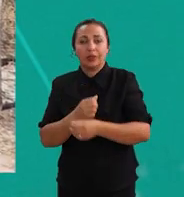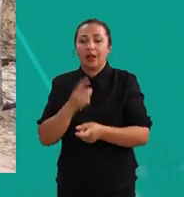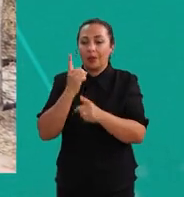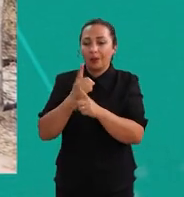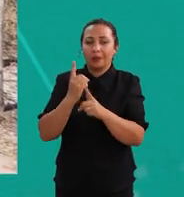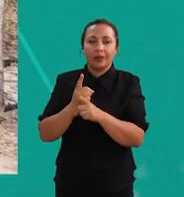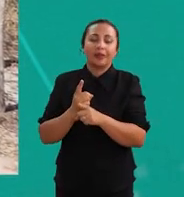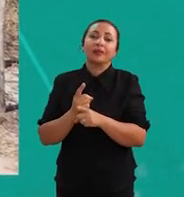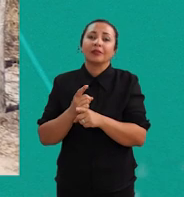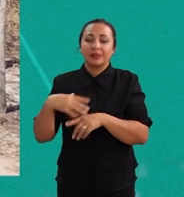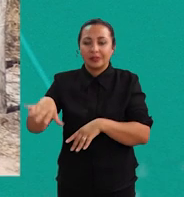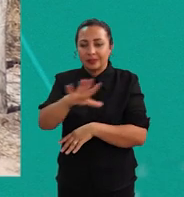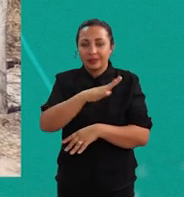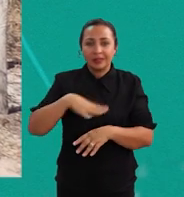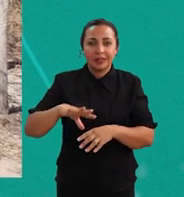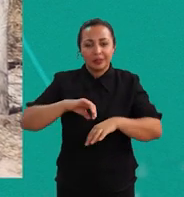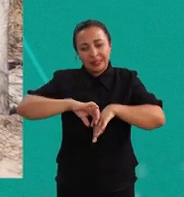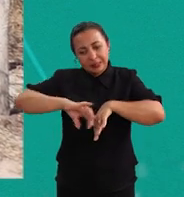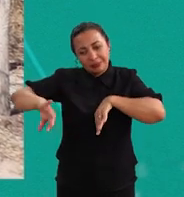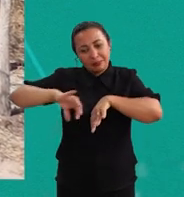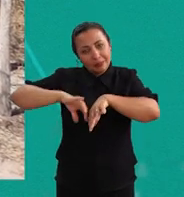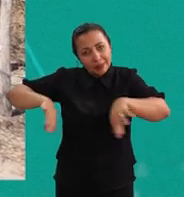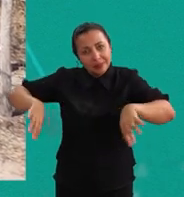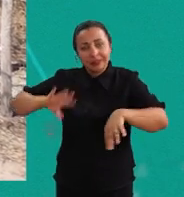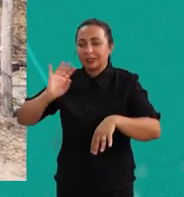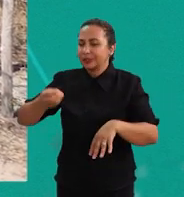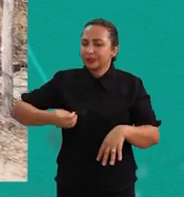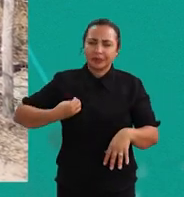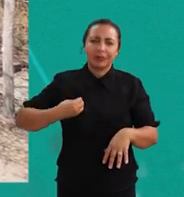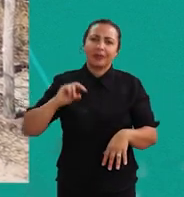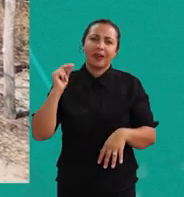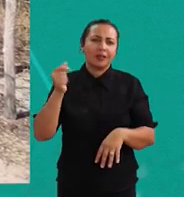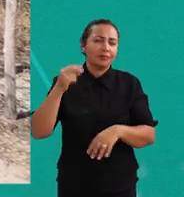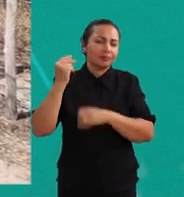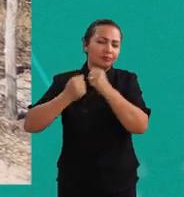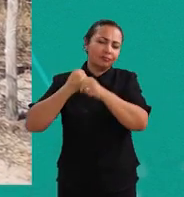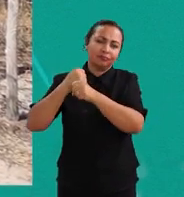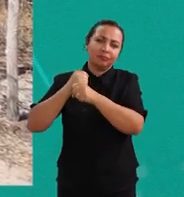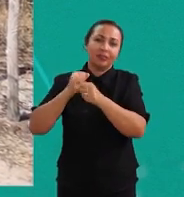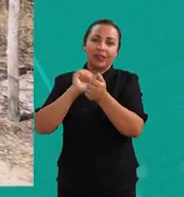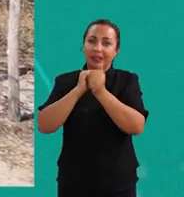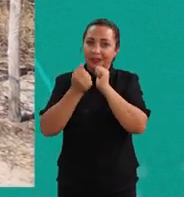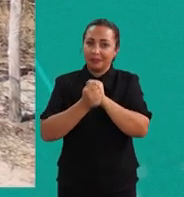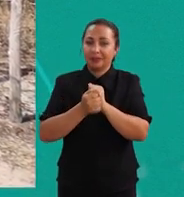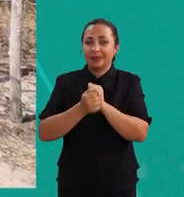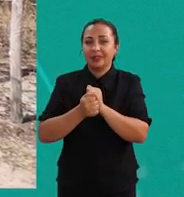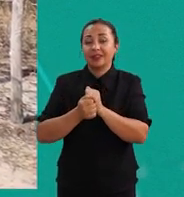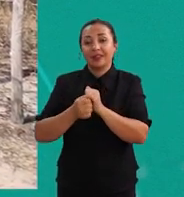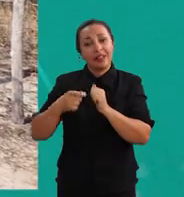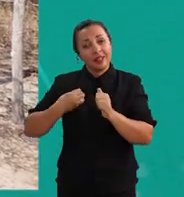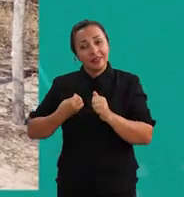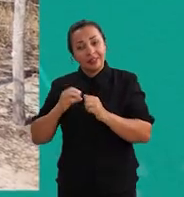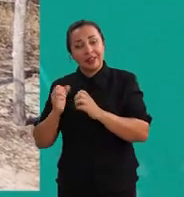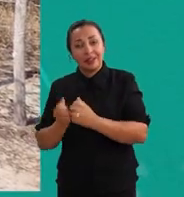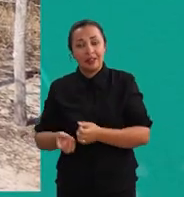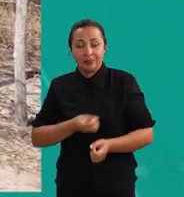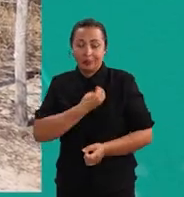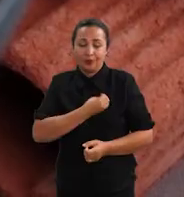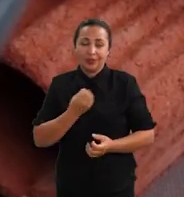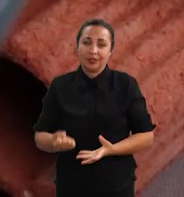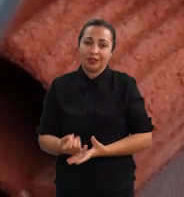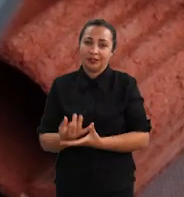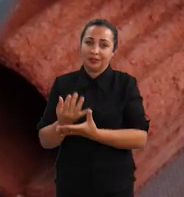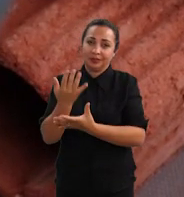amplamente encontrada no local, principalmente nas áreas de exclusão, ou seja, ela já estava lá. Ela é adaptada a crescer nesses